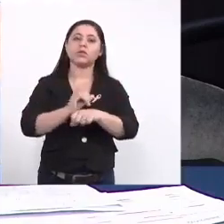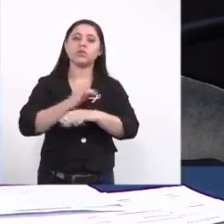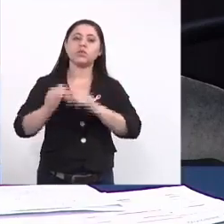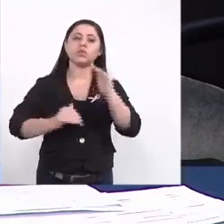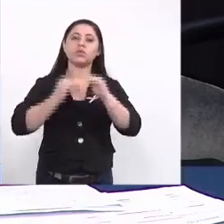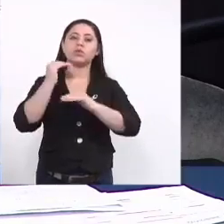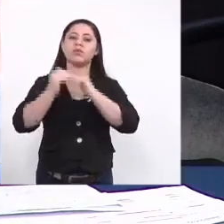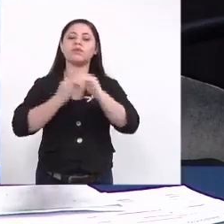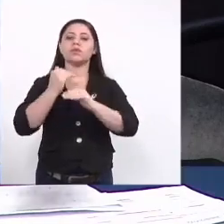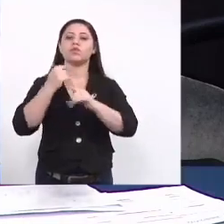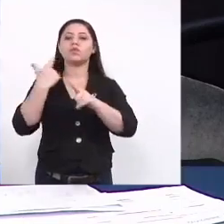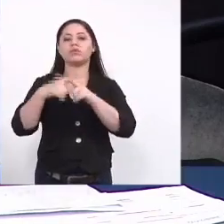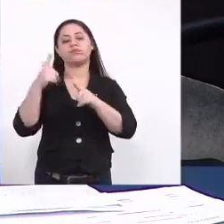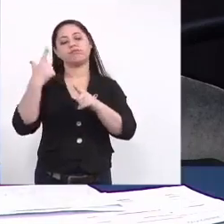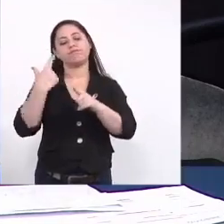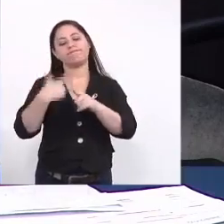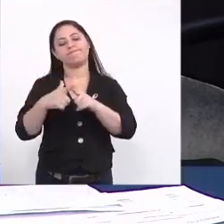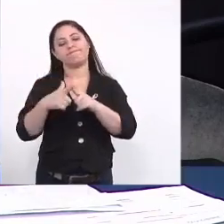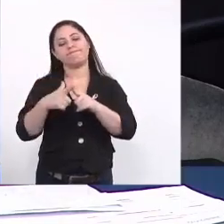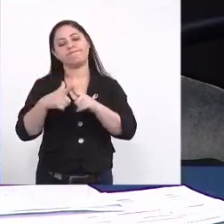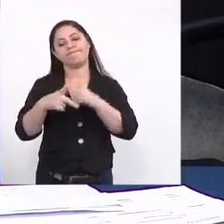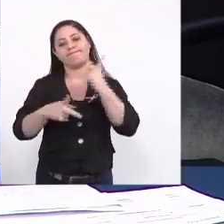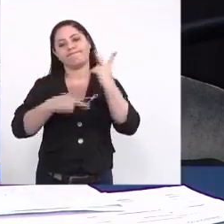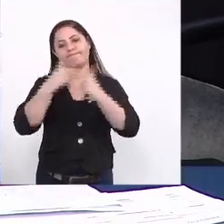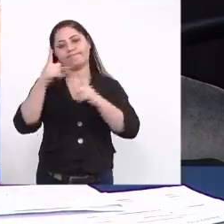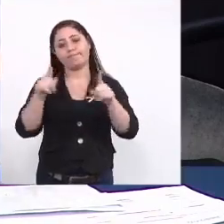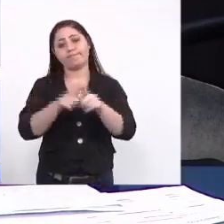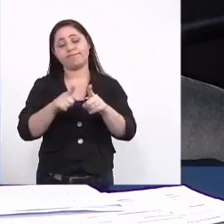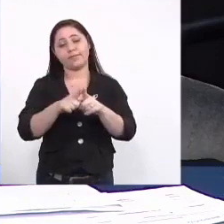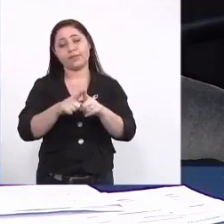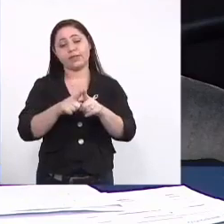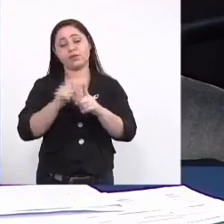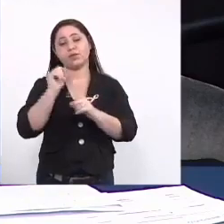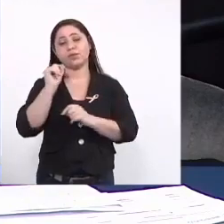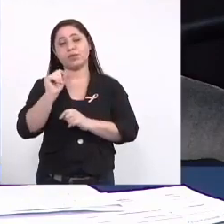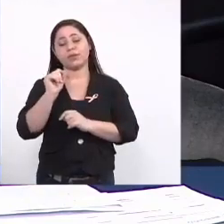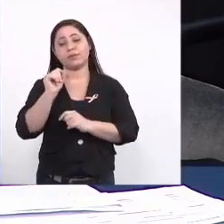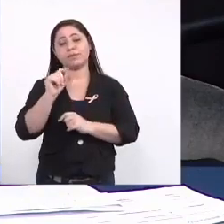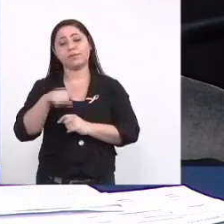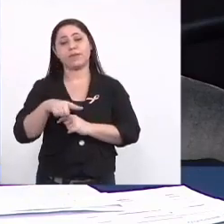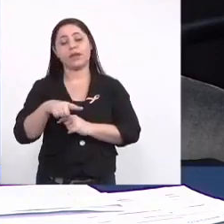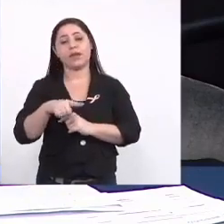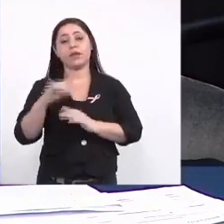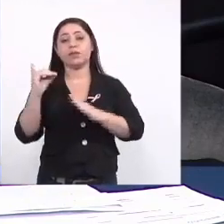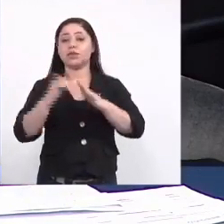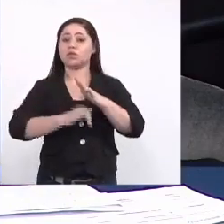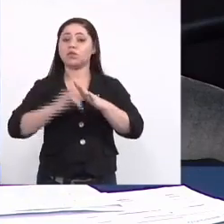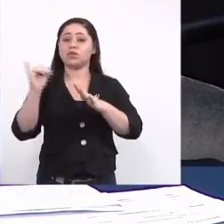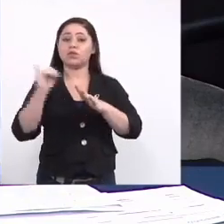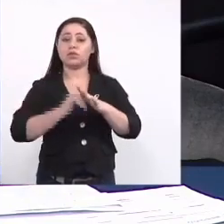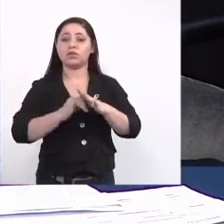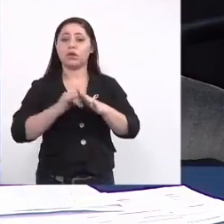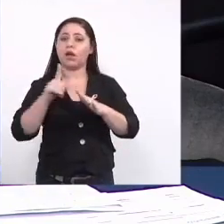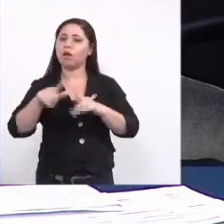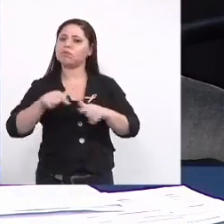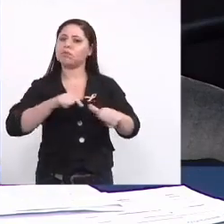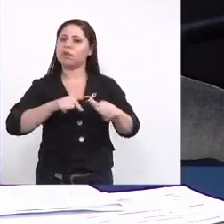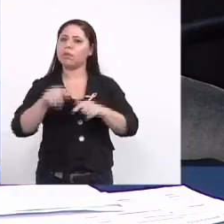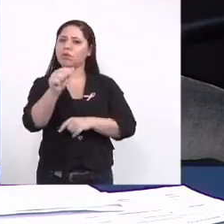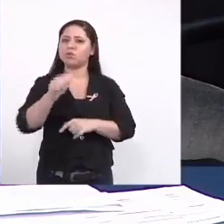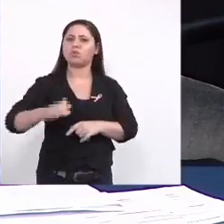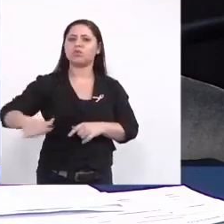avanços dos problemas e falar da questão né da instituição isso é um trabalho